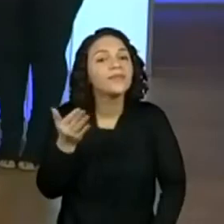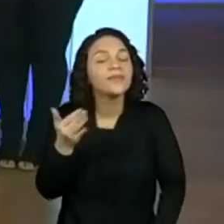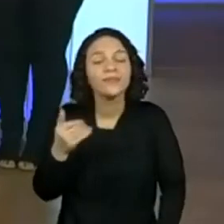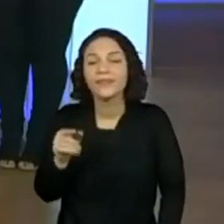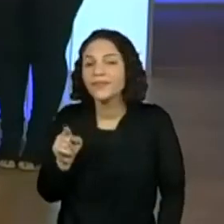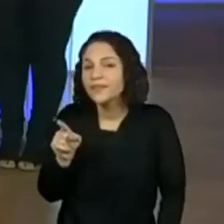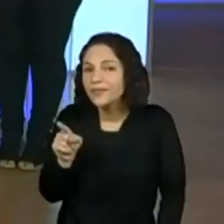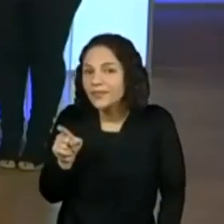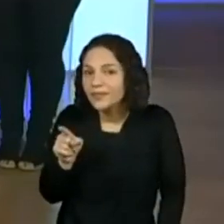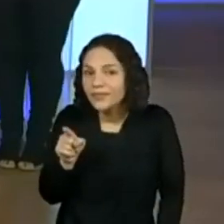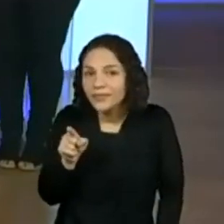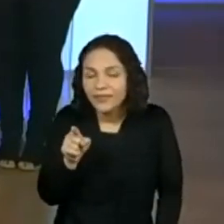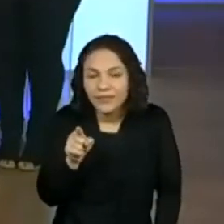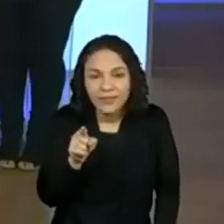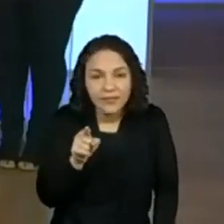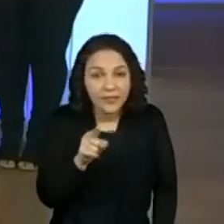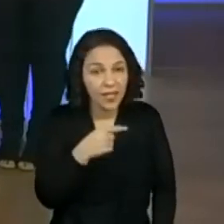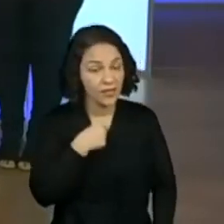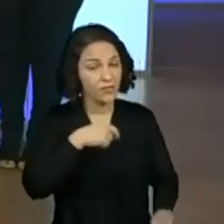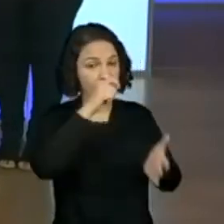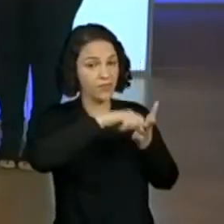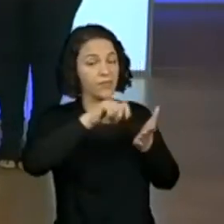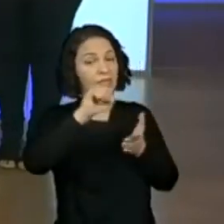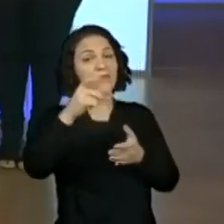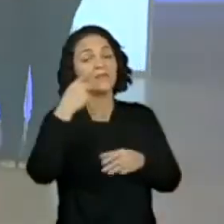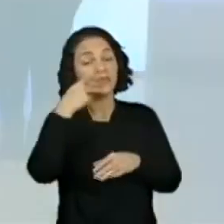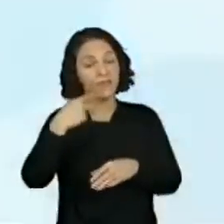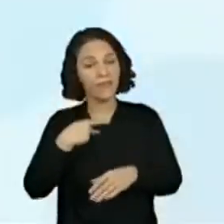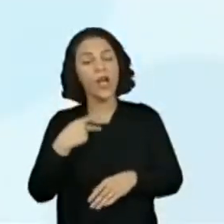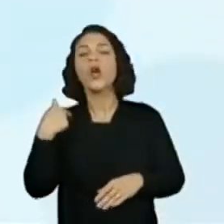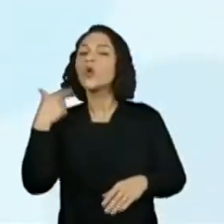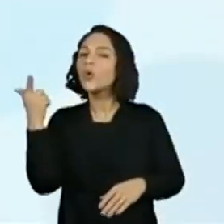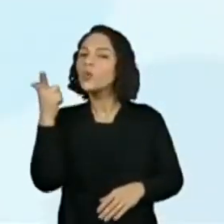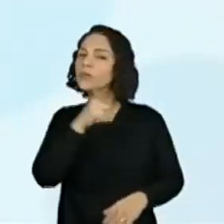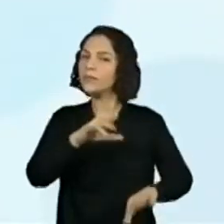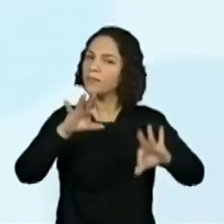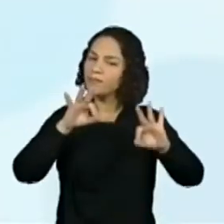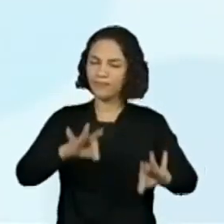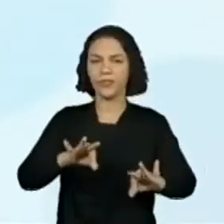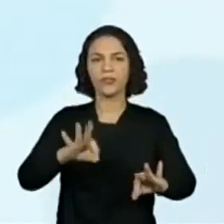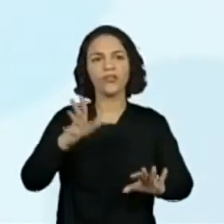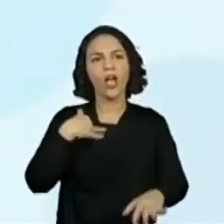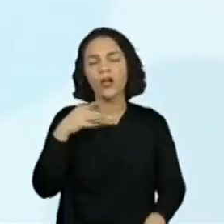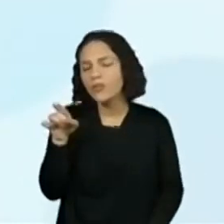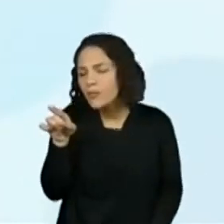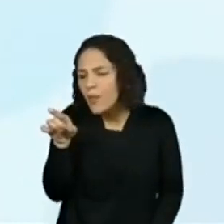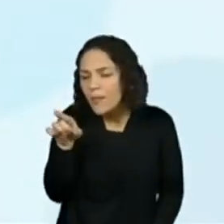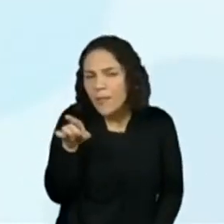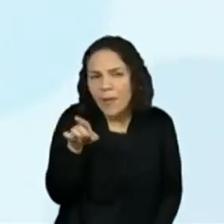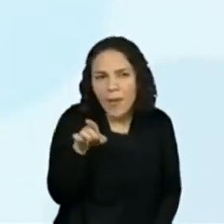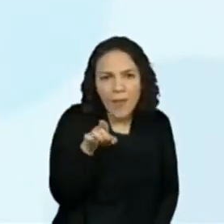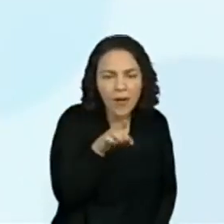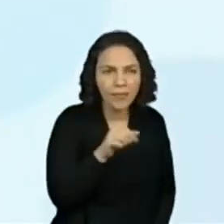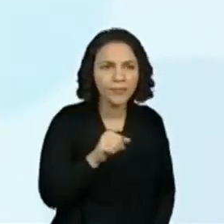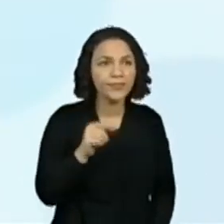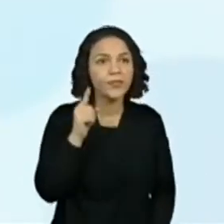de Neve. Só vou assinalar depois que vocês falarem assim. Pro, consegui. Passei o dedinho ali e consegui ler Branca de